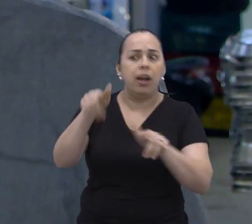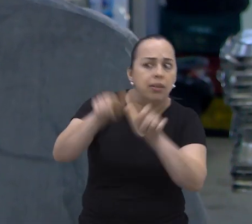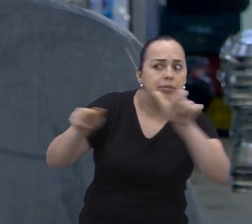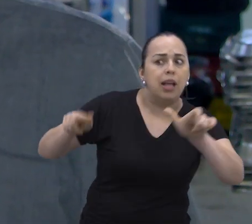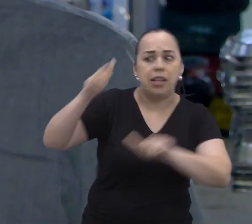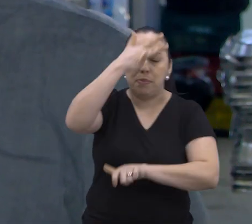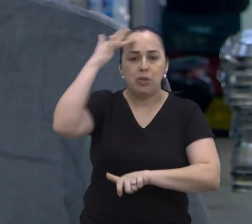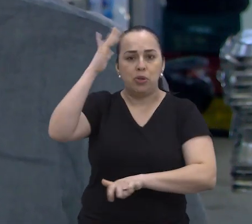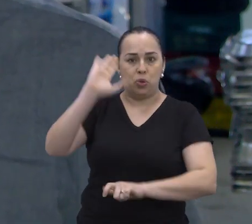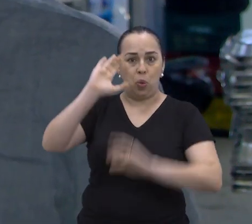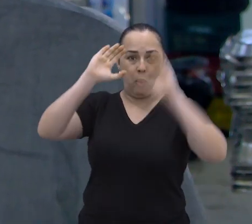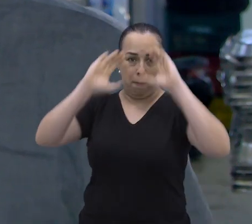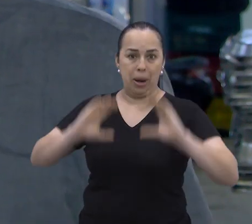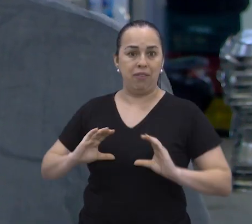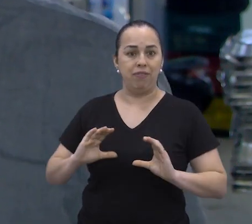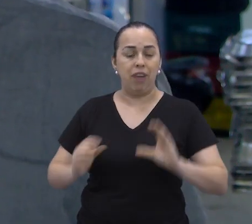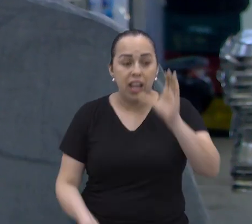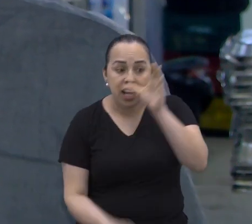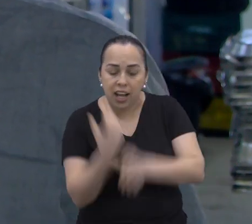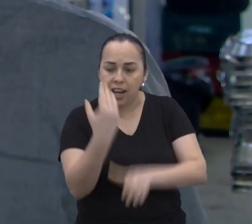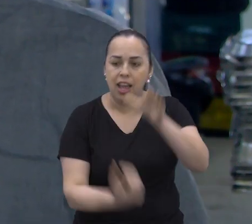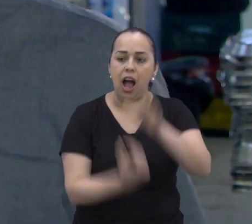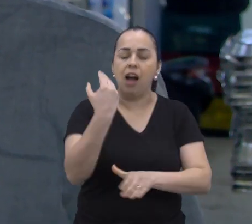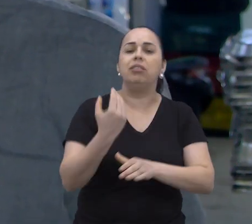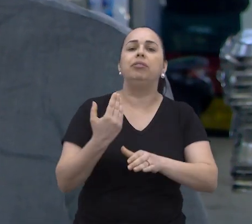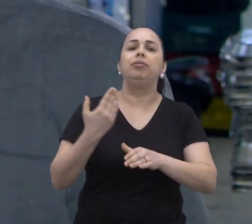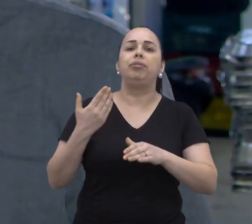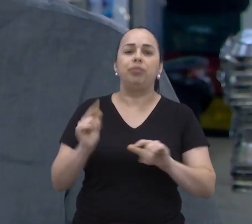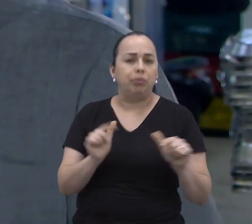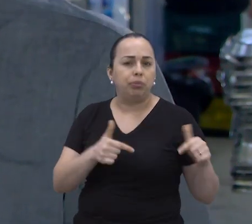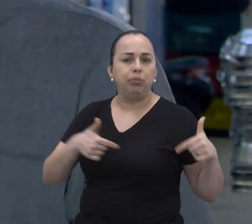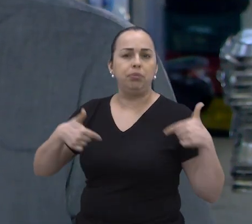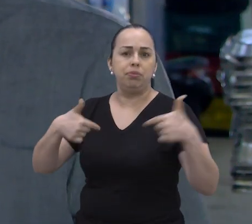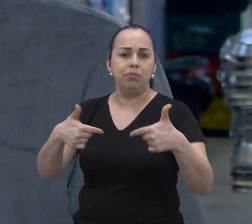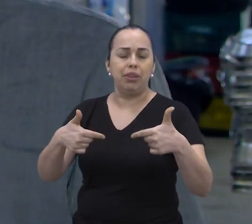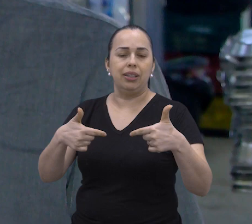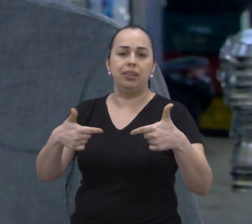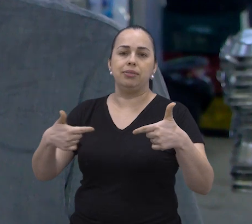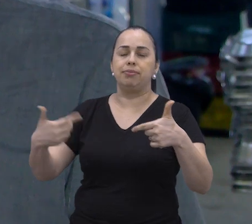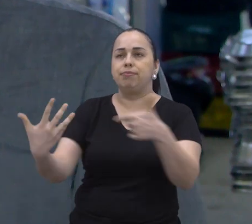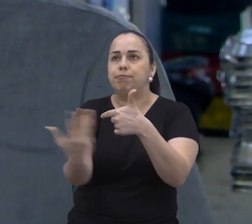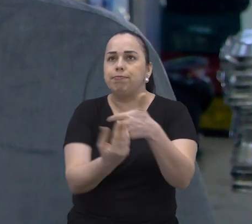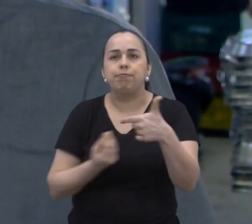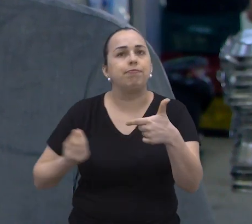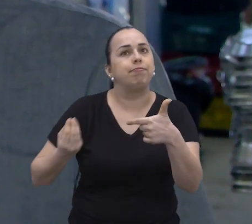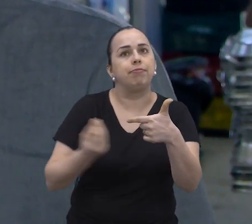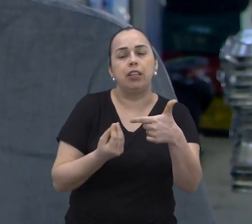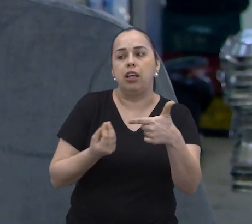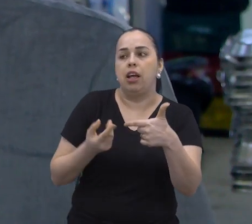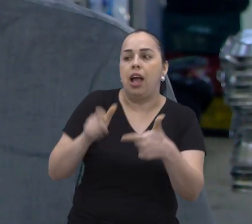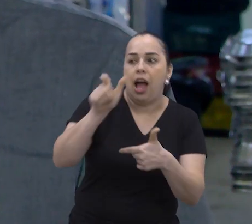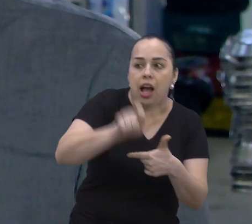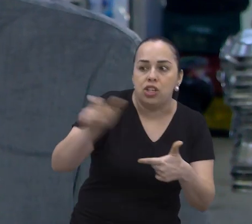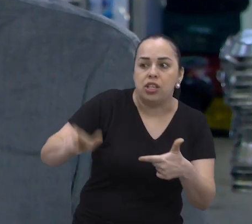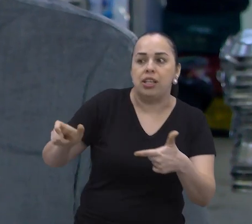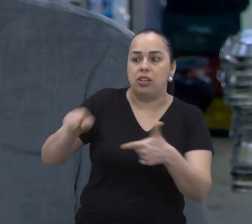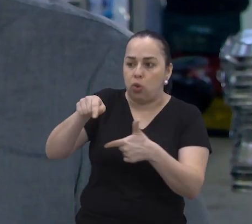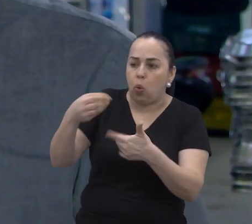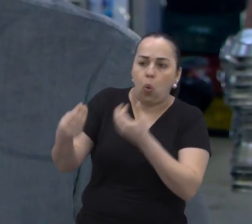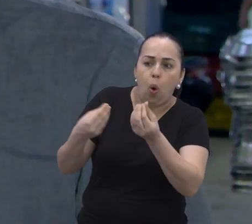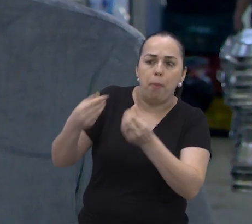especializada em pessoas, que vai ajudar a gente a desenvolver cada vez mais não só o